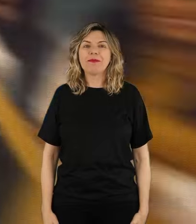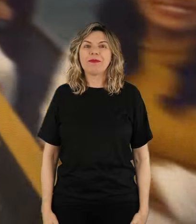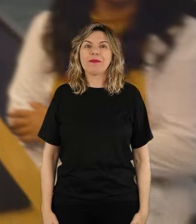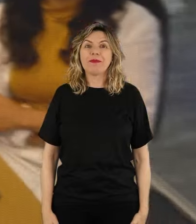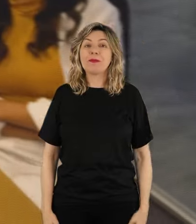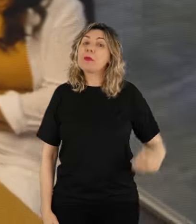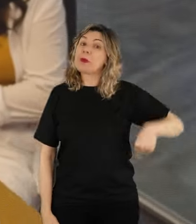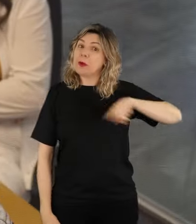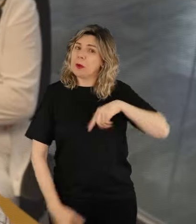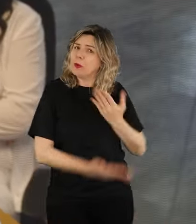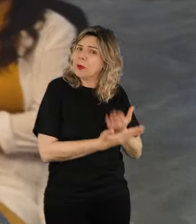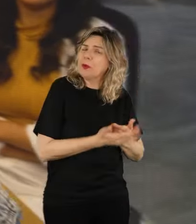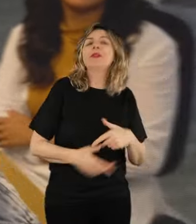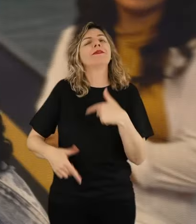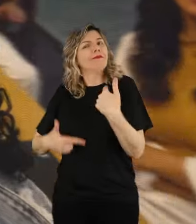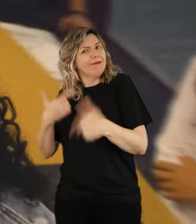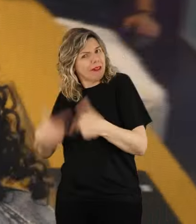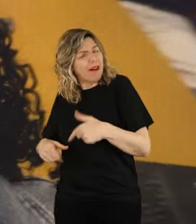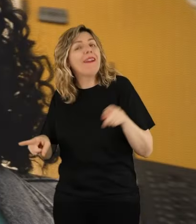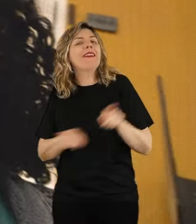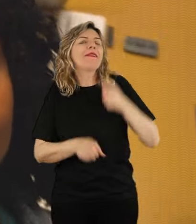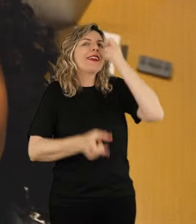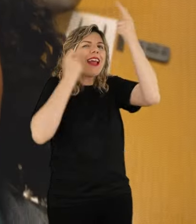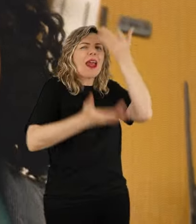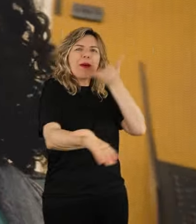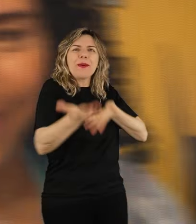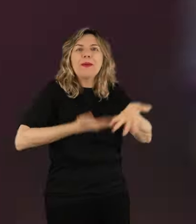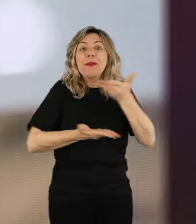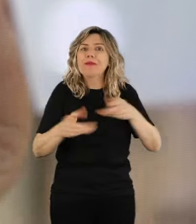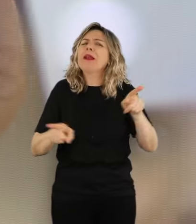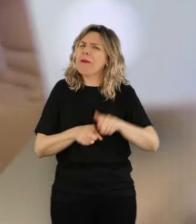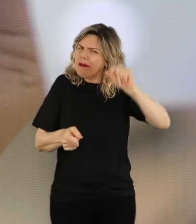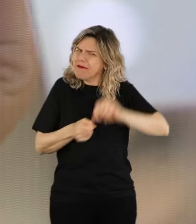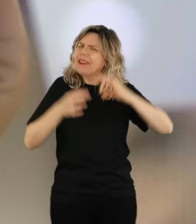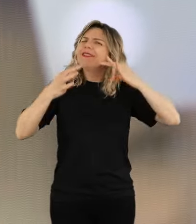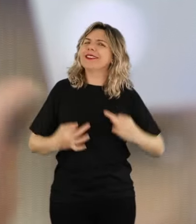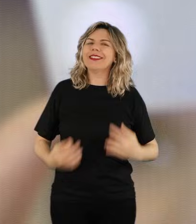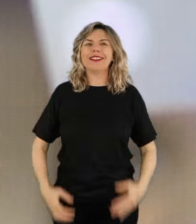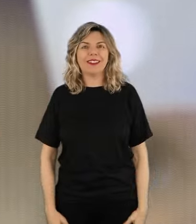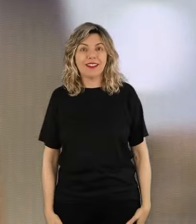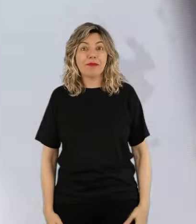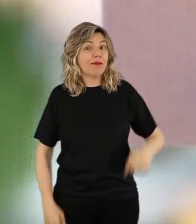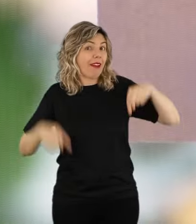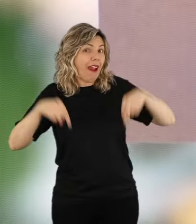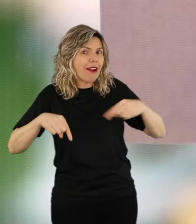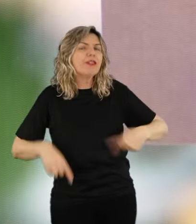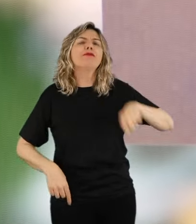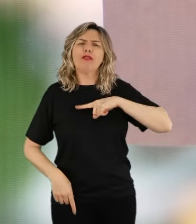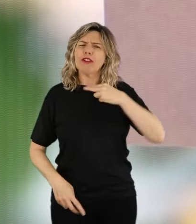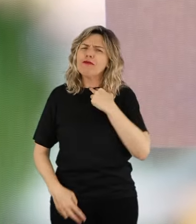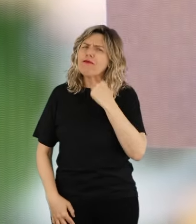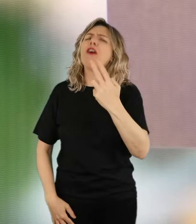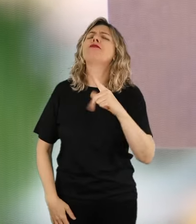A gente estuda, trabalha, troca ideia e realiza. Aqui, a gente tem